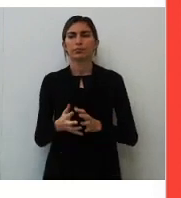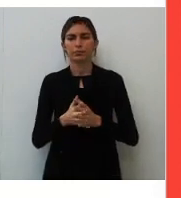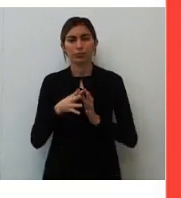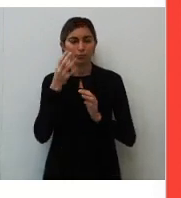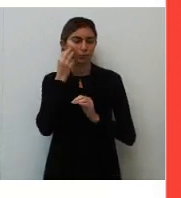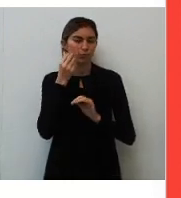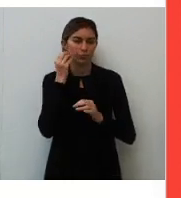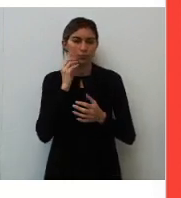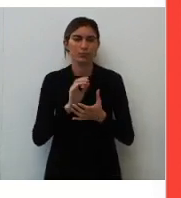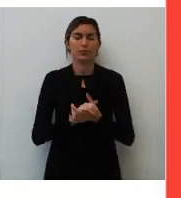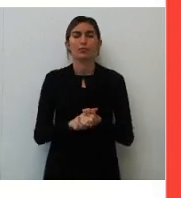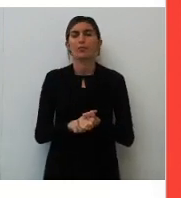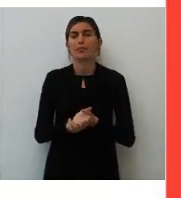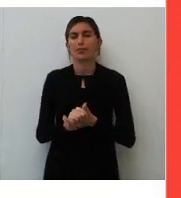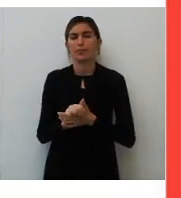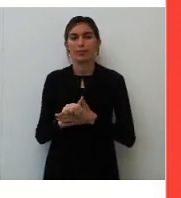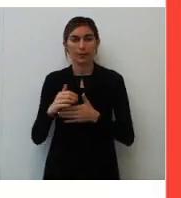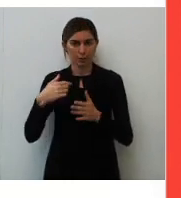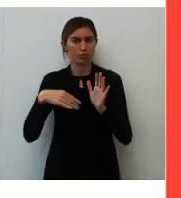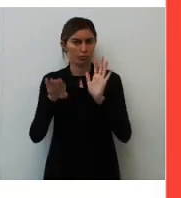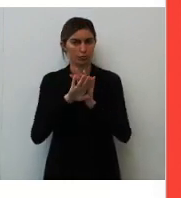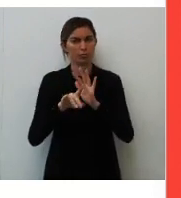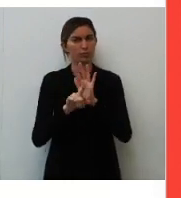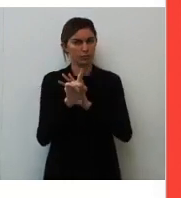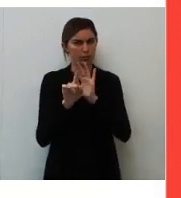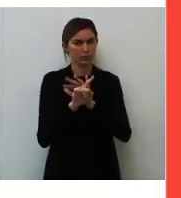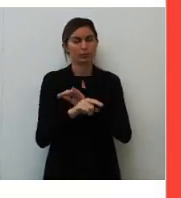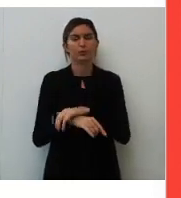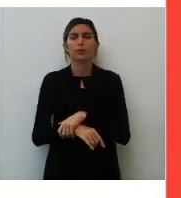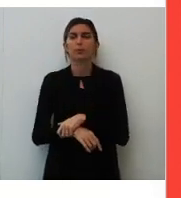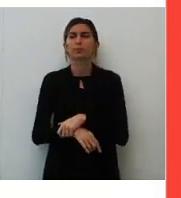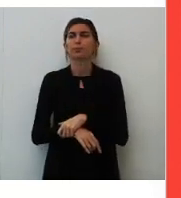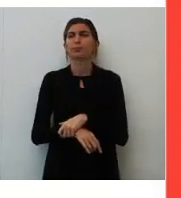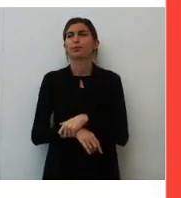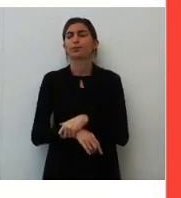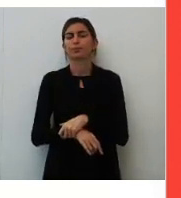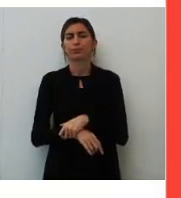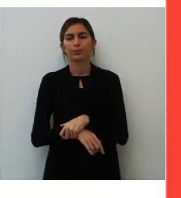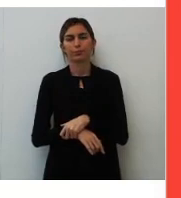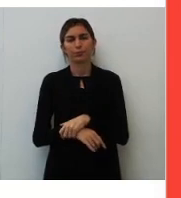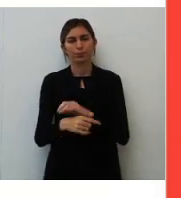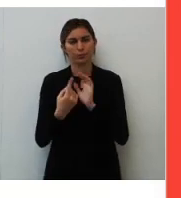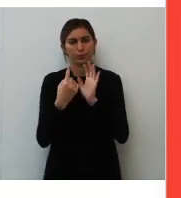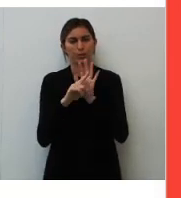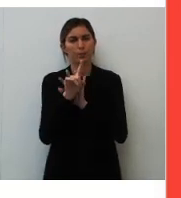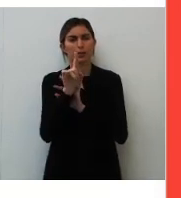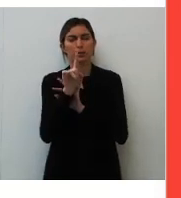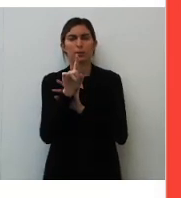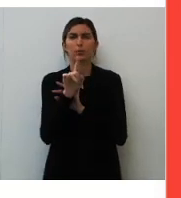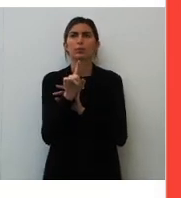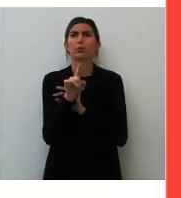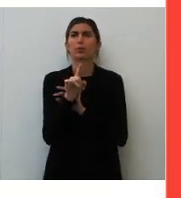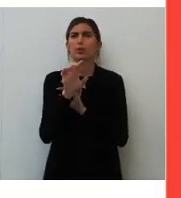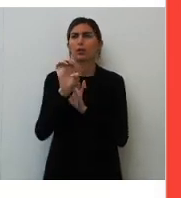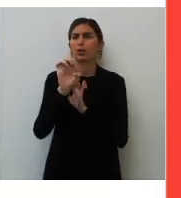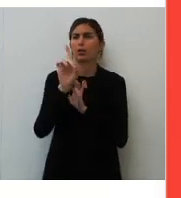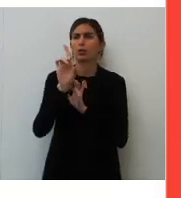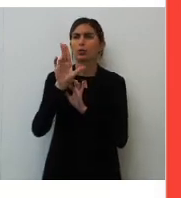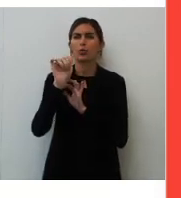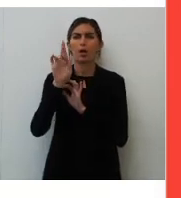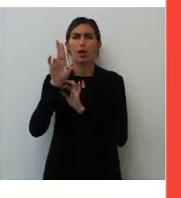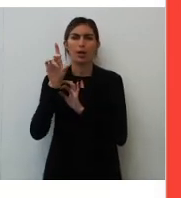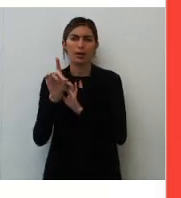Deixa eu ver. Aqui, Chegou pergunta. Deixa eu ver. Uma pergunta de Eduarda